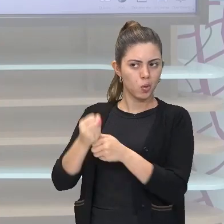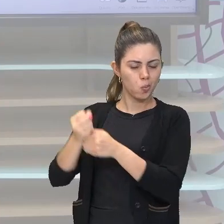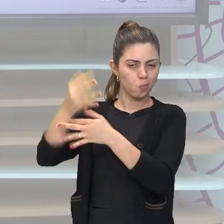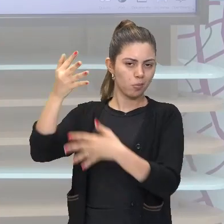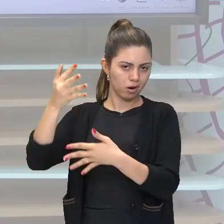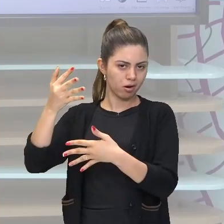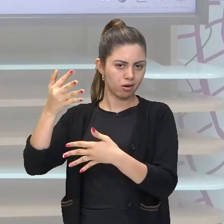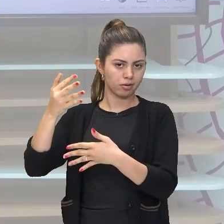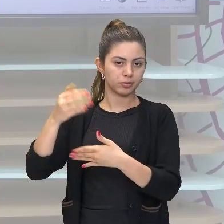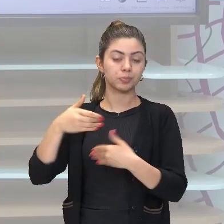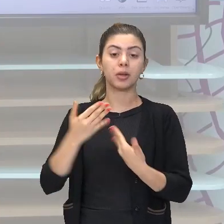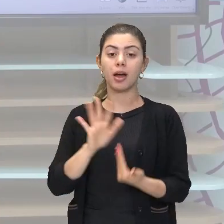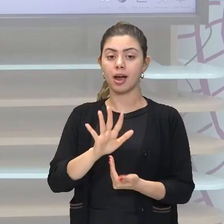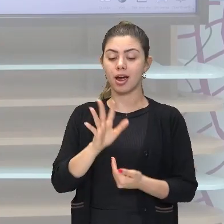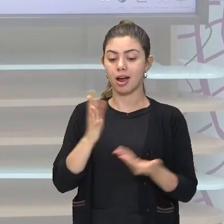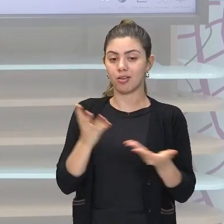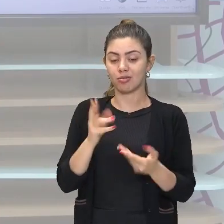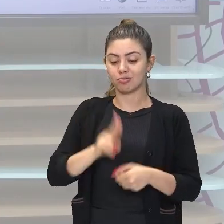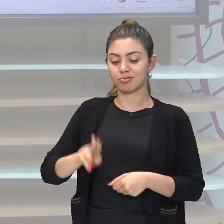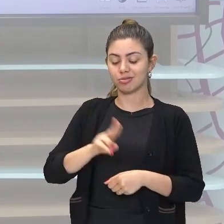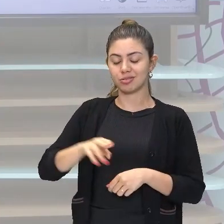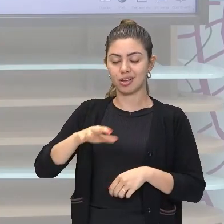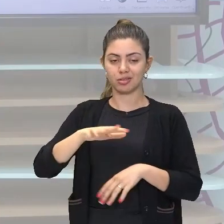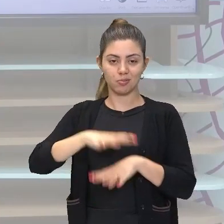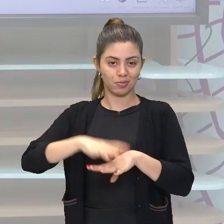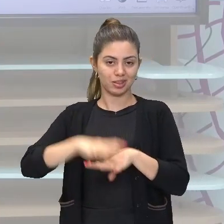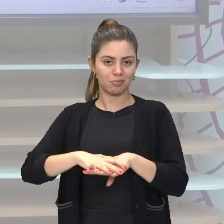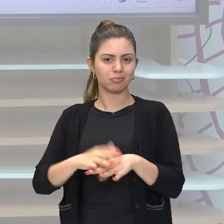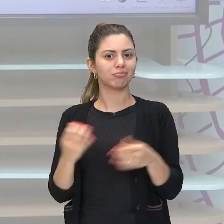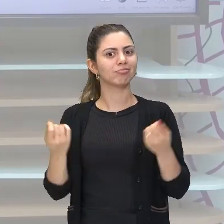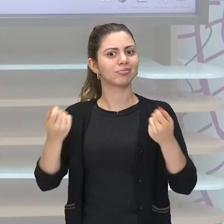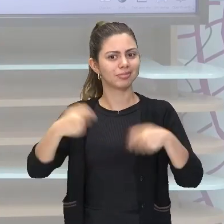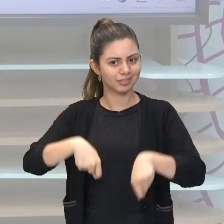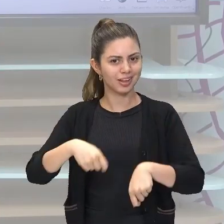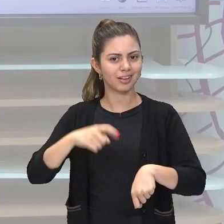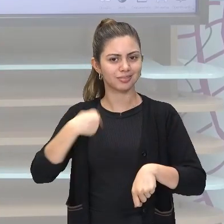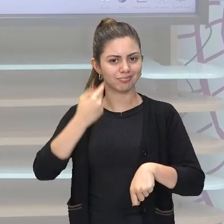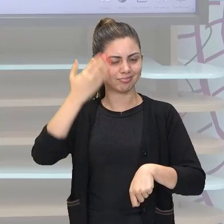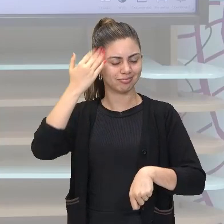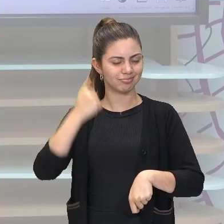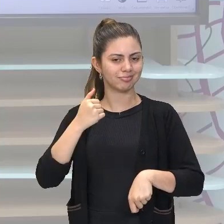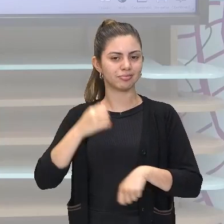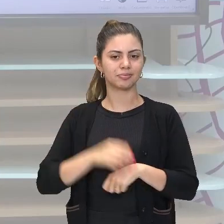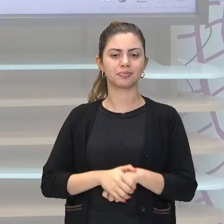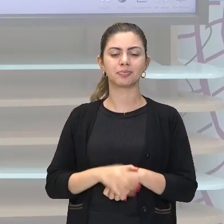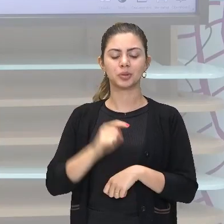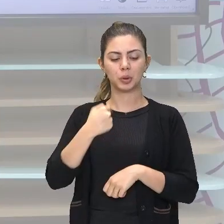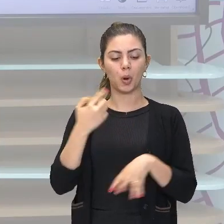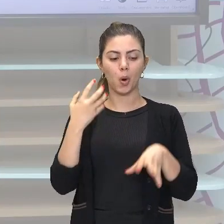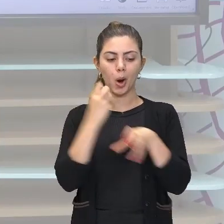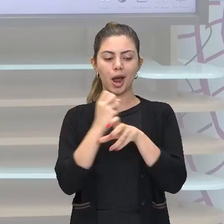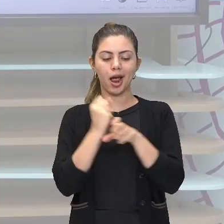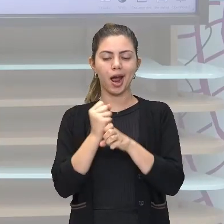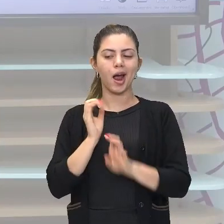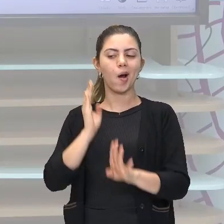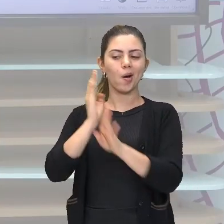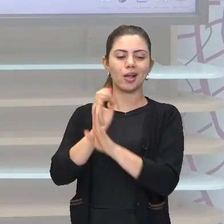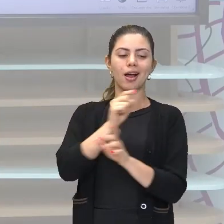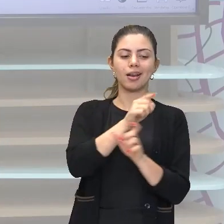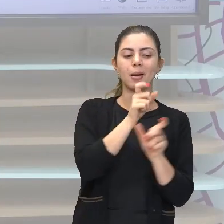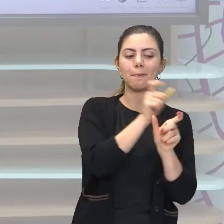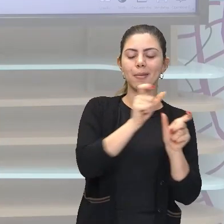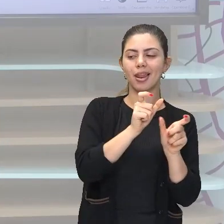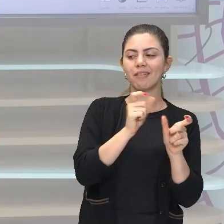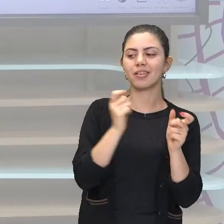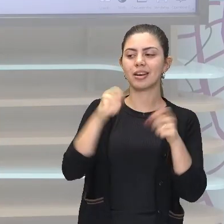palavra, agora, utilizando a matemática. Sim, você pode fazer a conta e saber quantas palavras